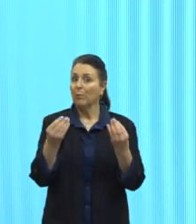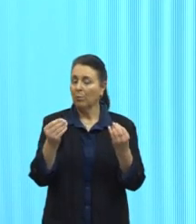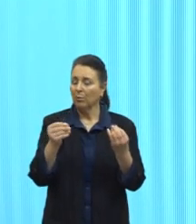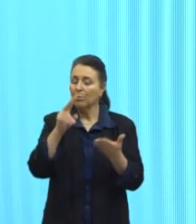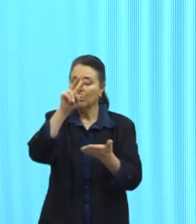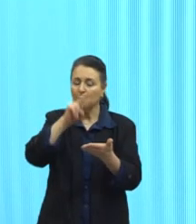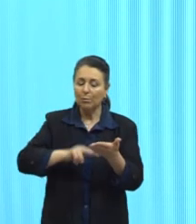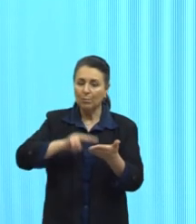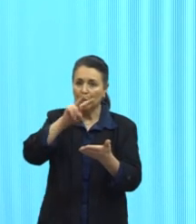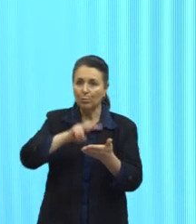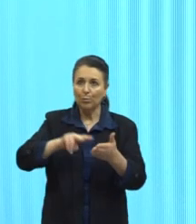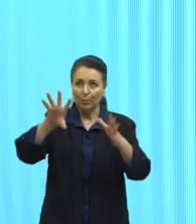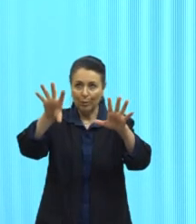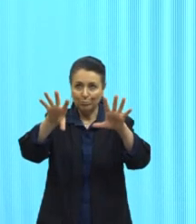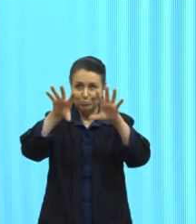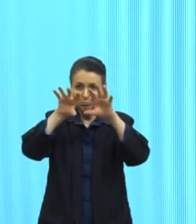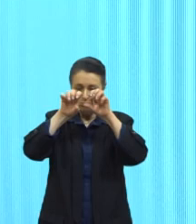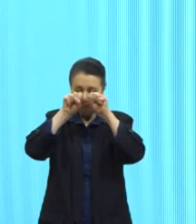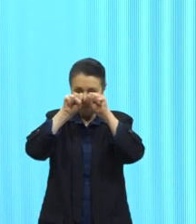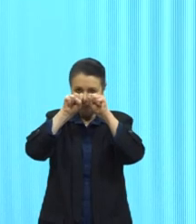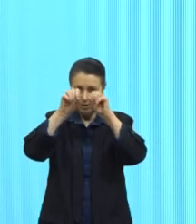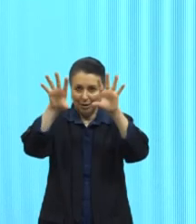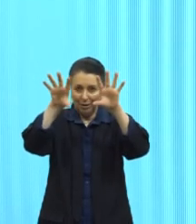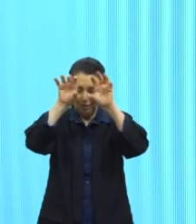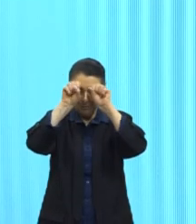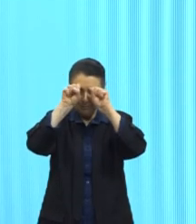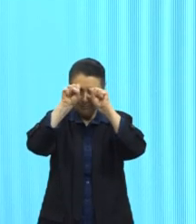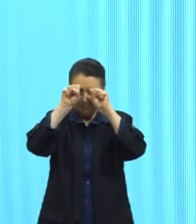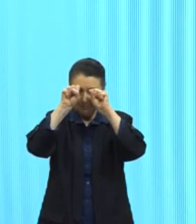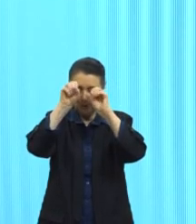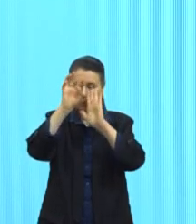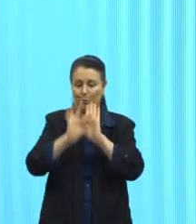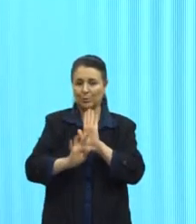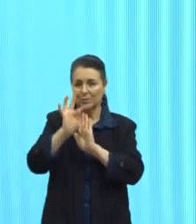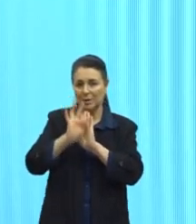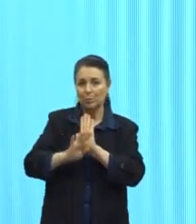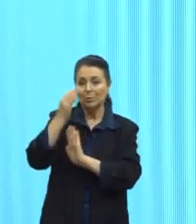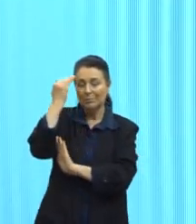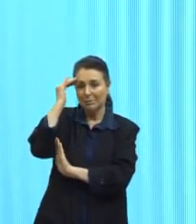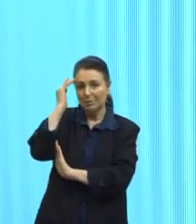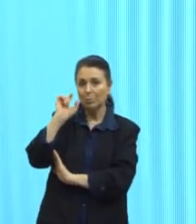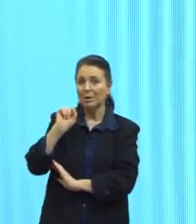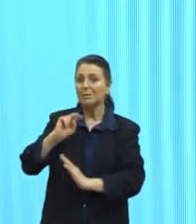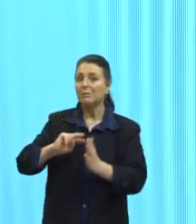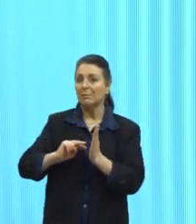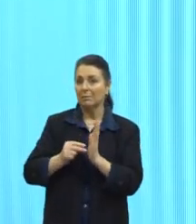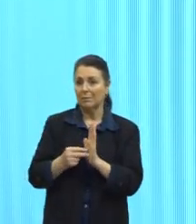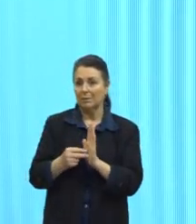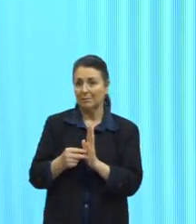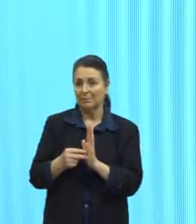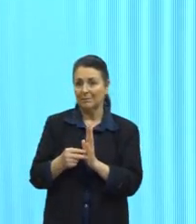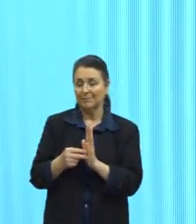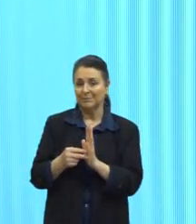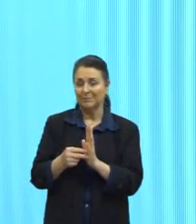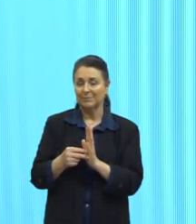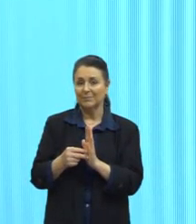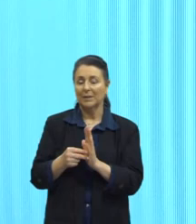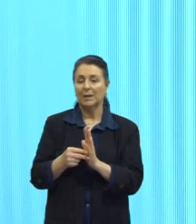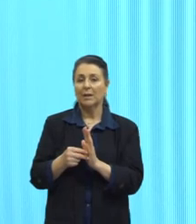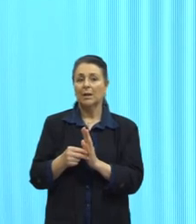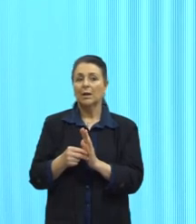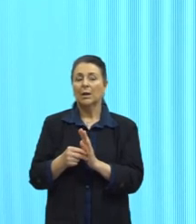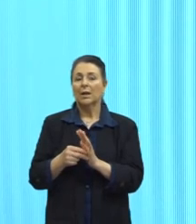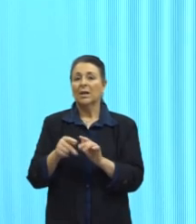absorção aí desses, desses textos, né, entendendo o que que tá rolando. Ele tá